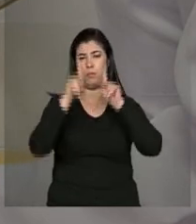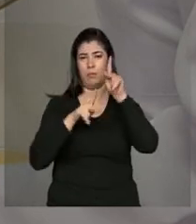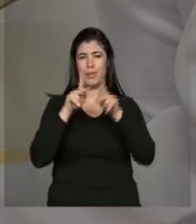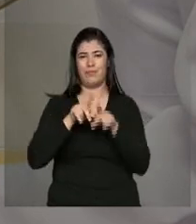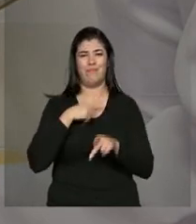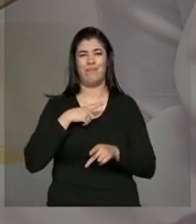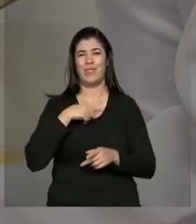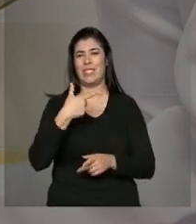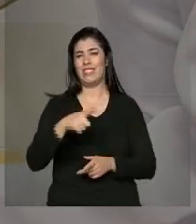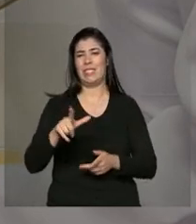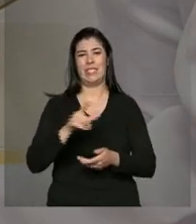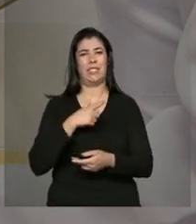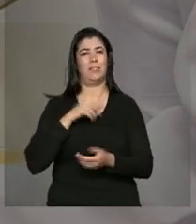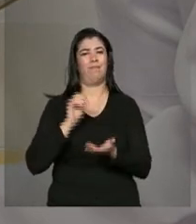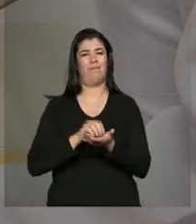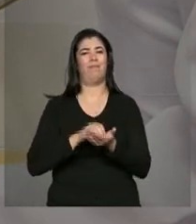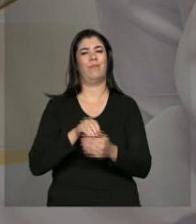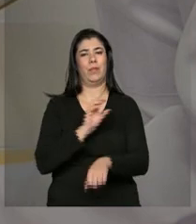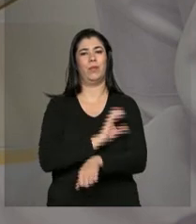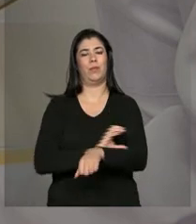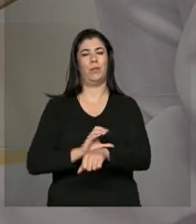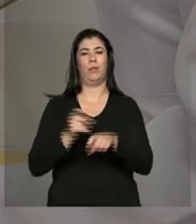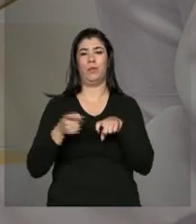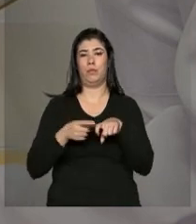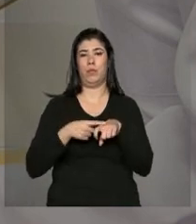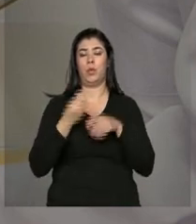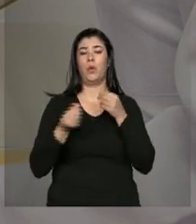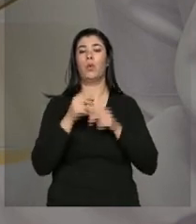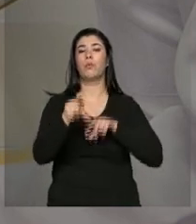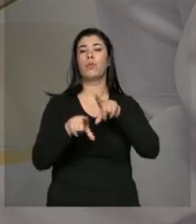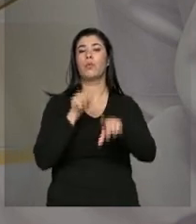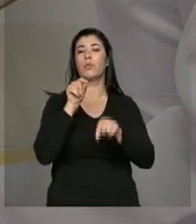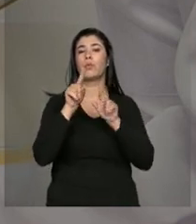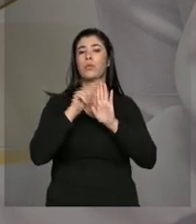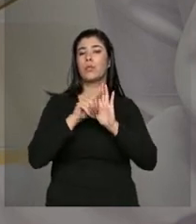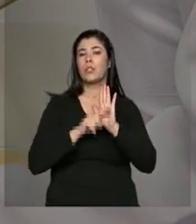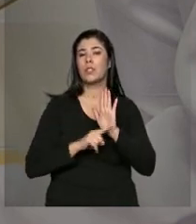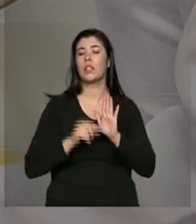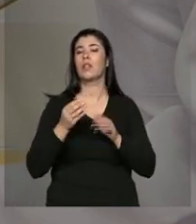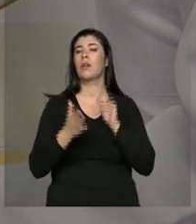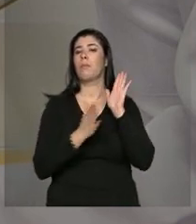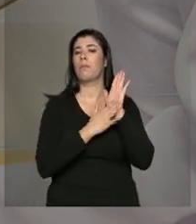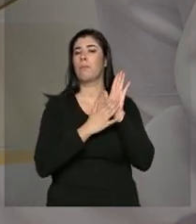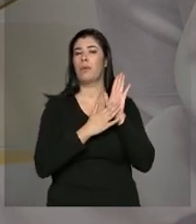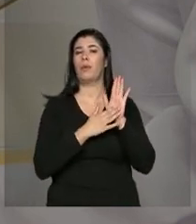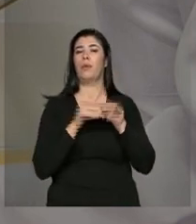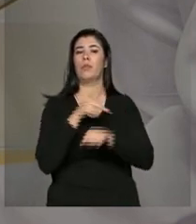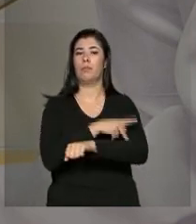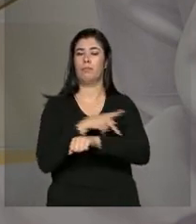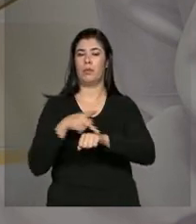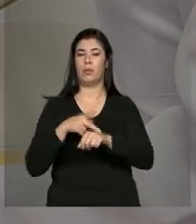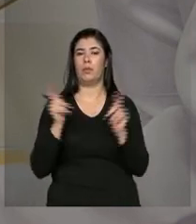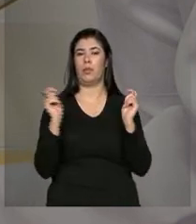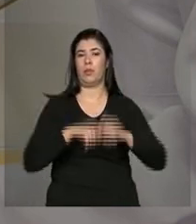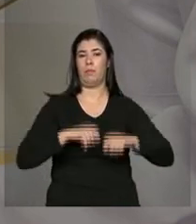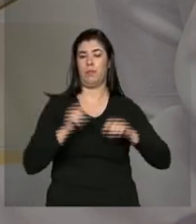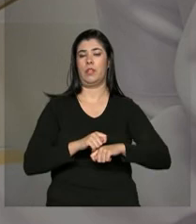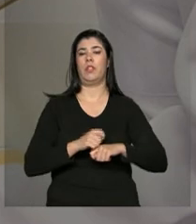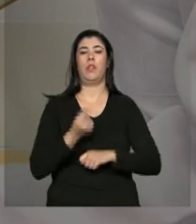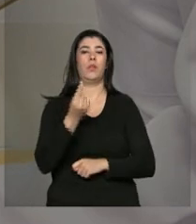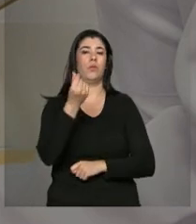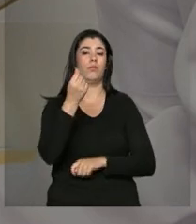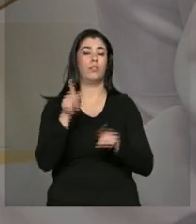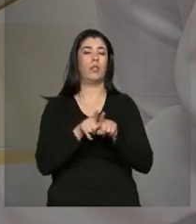existem cursos de medicina. Para a seleção foi levada em conta a proposta pedagógica do curso, a capacidade financeira da